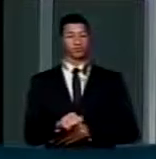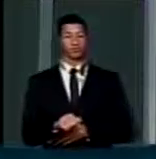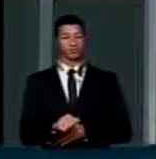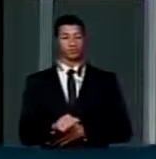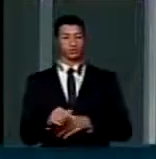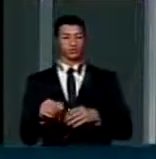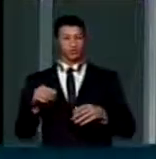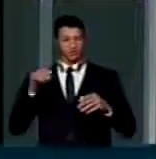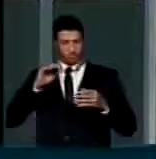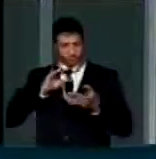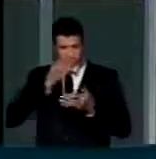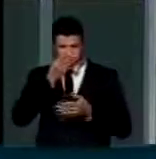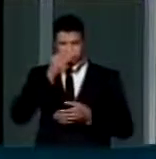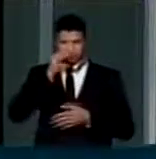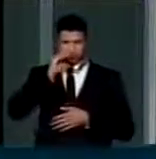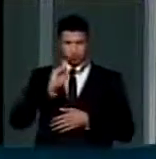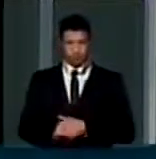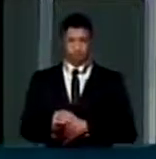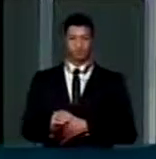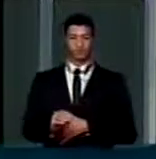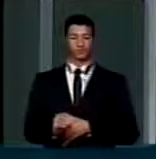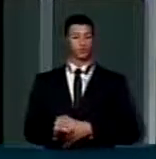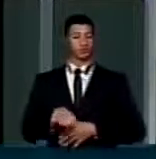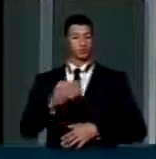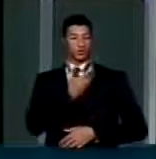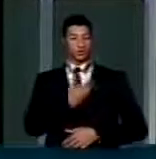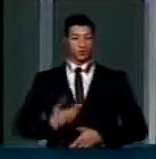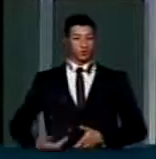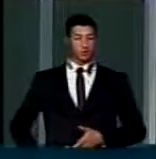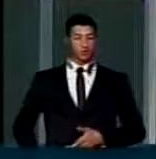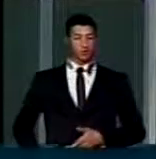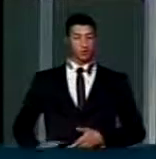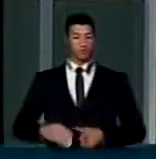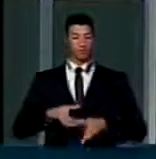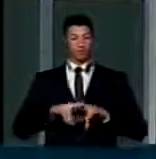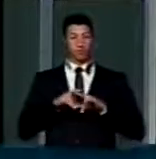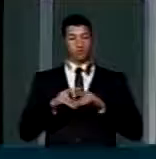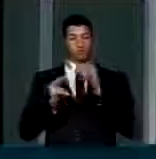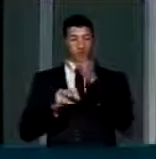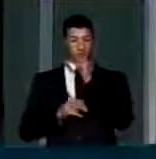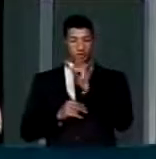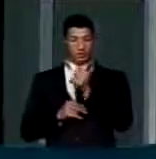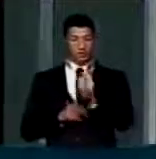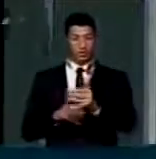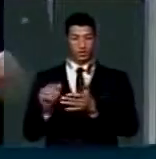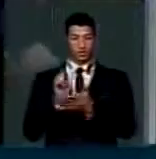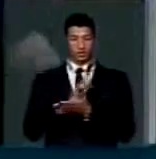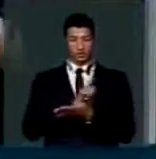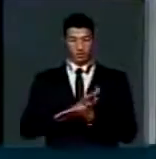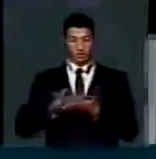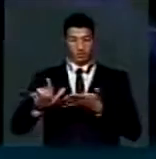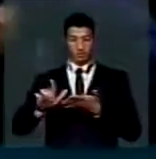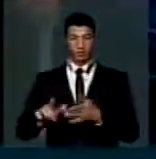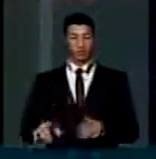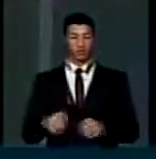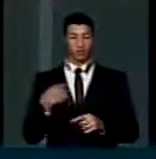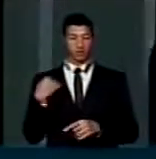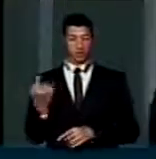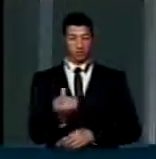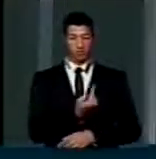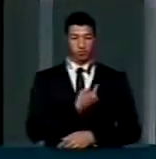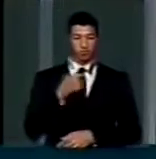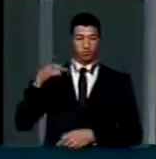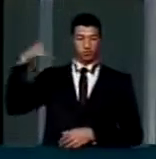completo desprezo desse governo pelas energias limpas. Nós, no